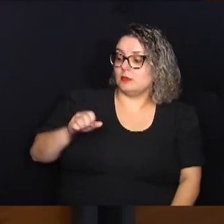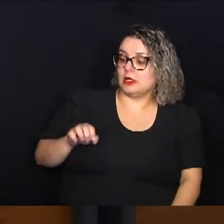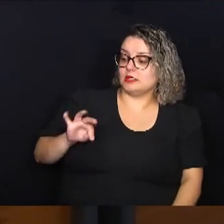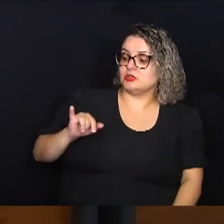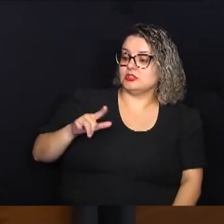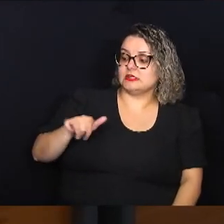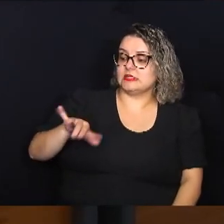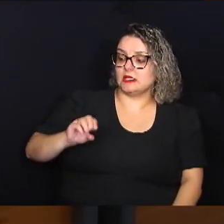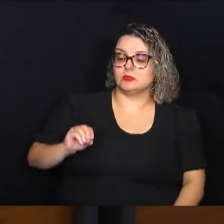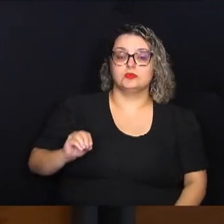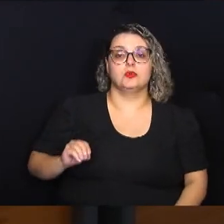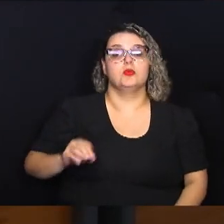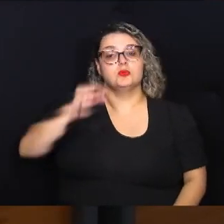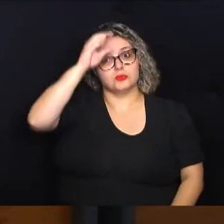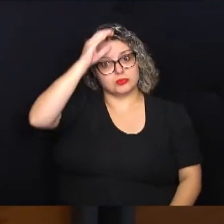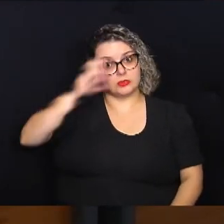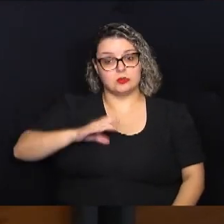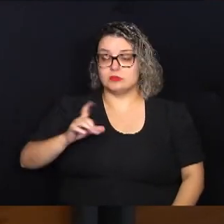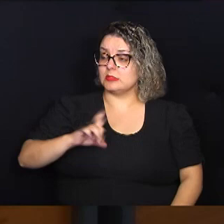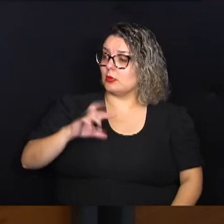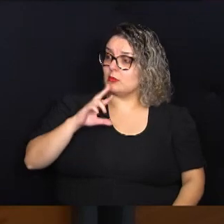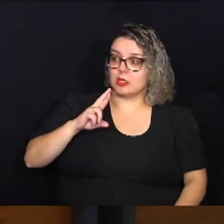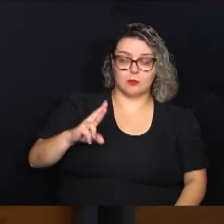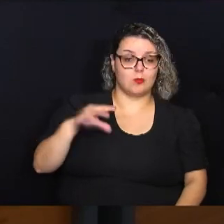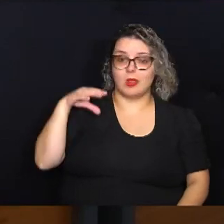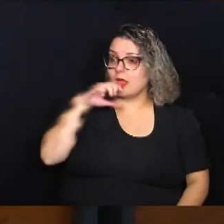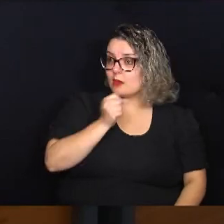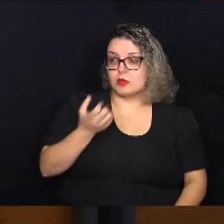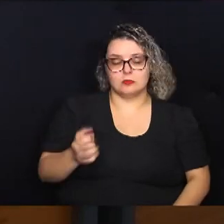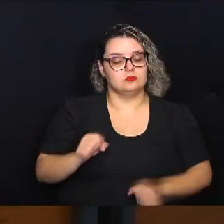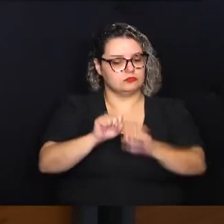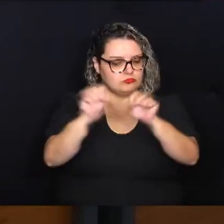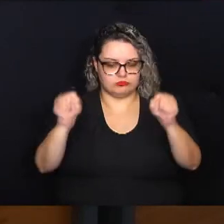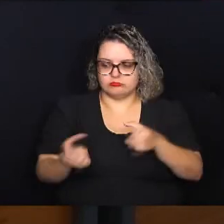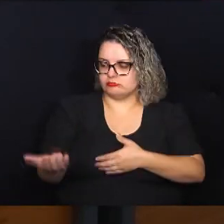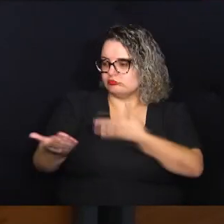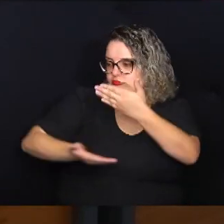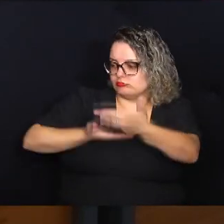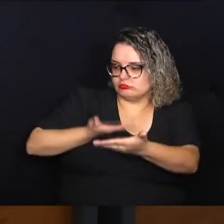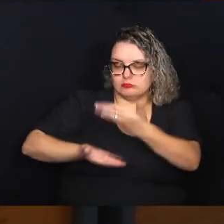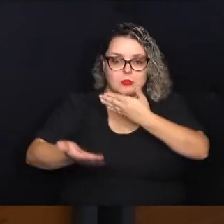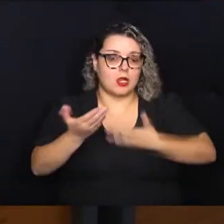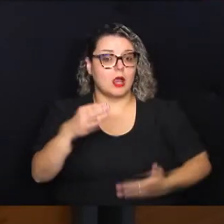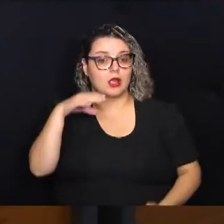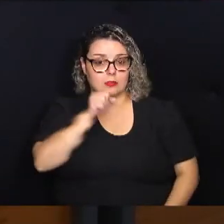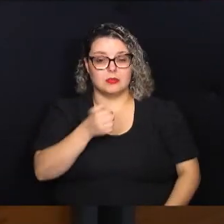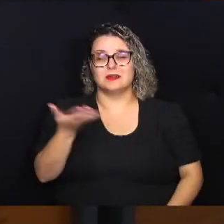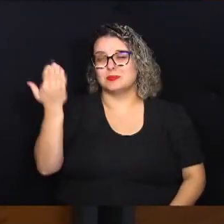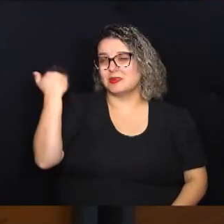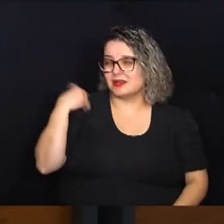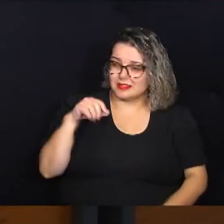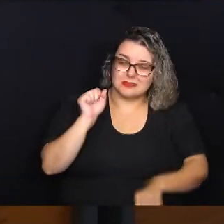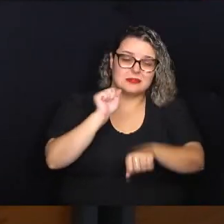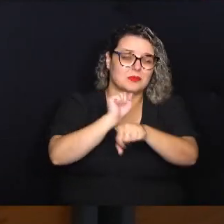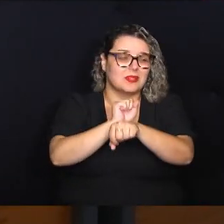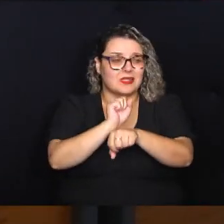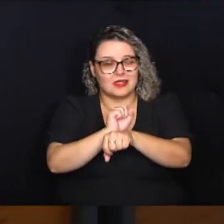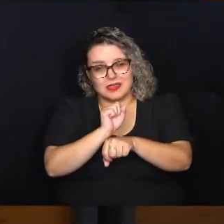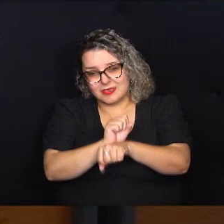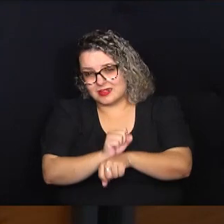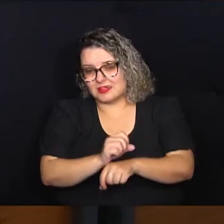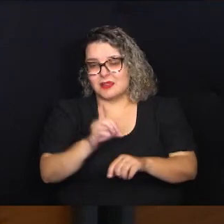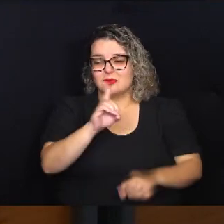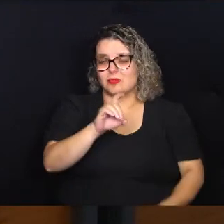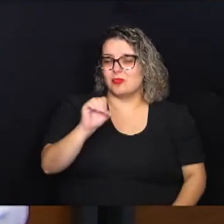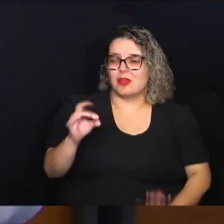ter uma resposta muito rápida e o sistema vai interagir com você de uma forma rápida. Antigamente, você tinha que esperar publicar no diário oficial,